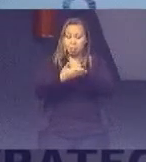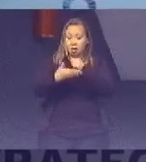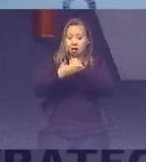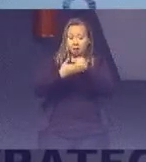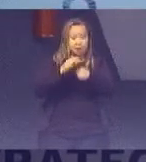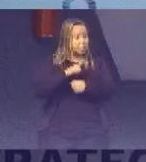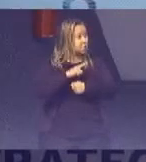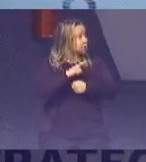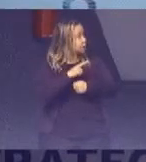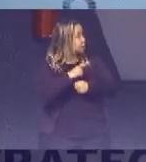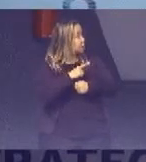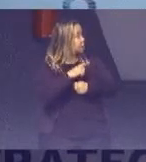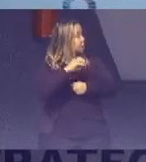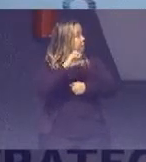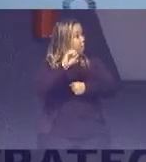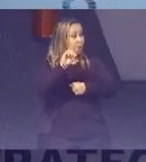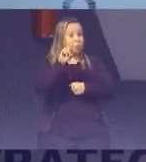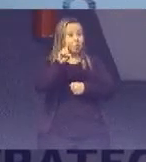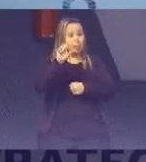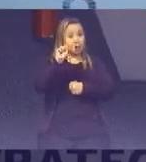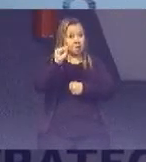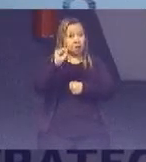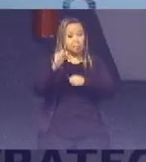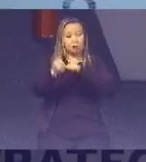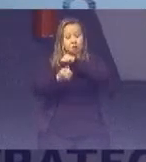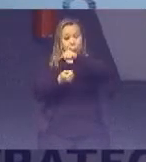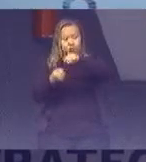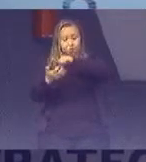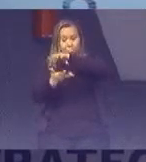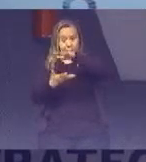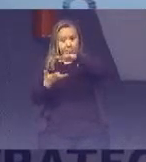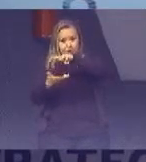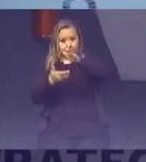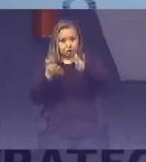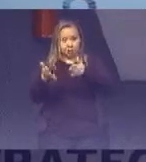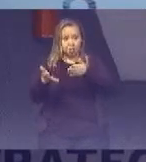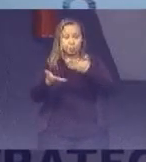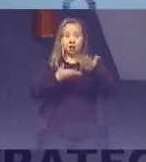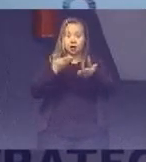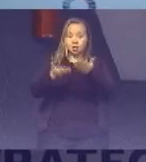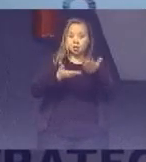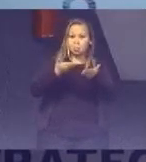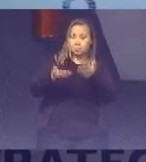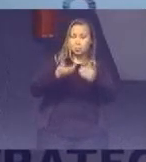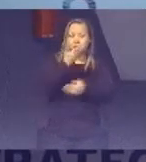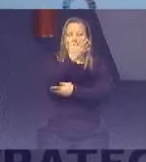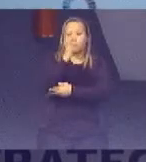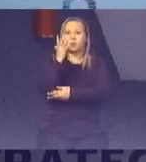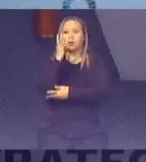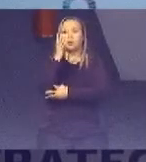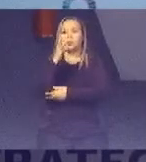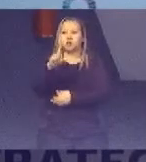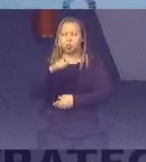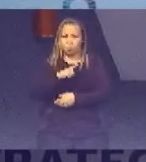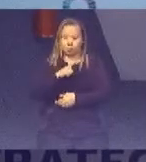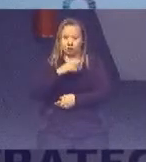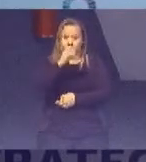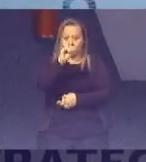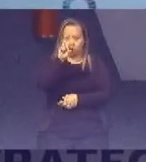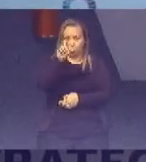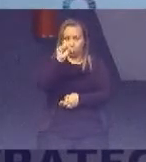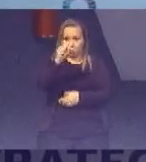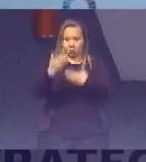temos os ODSs da sustentabilidade Relacionados ao meio ambiente Aqui nós temos os ODSs